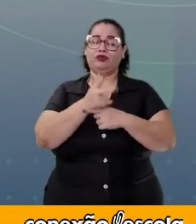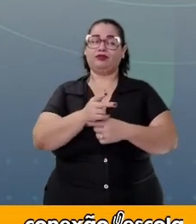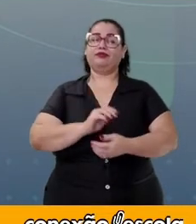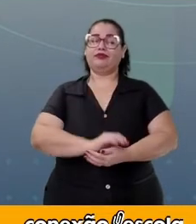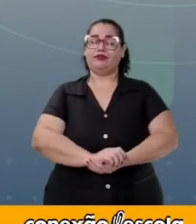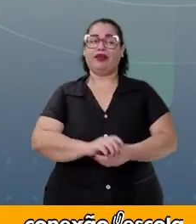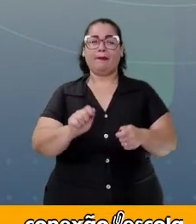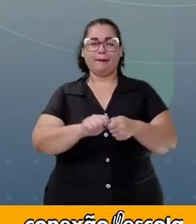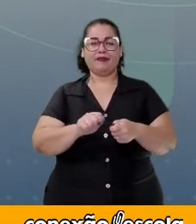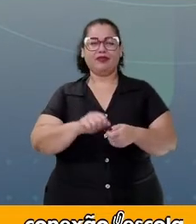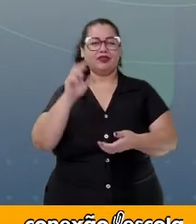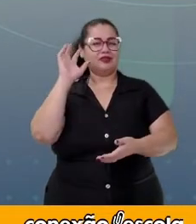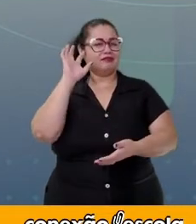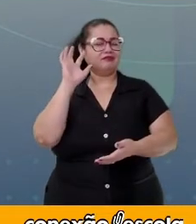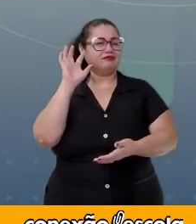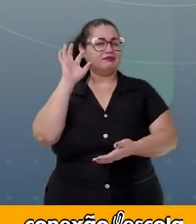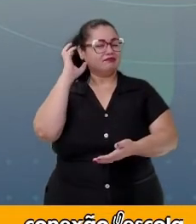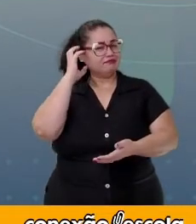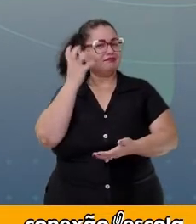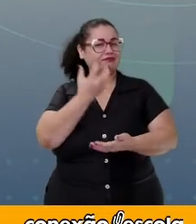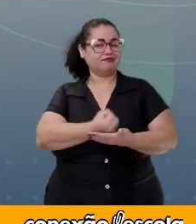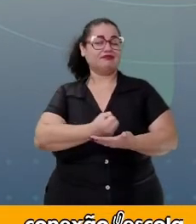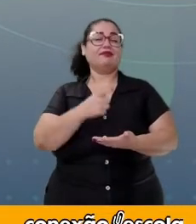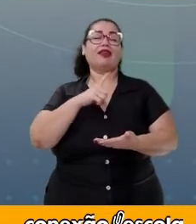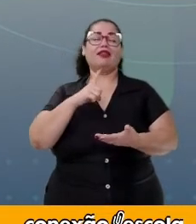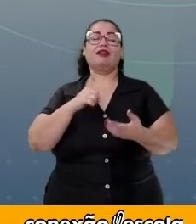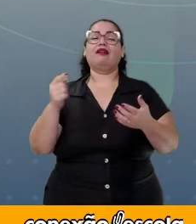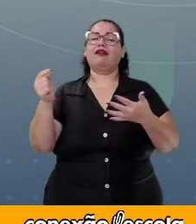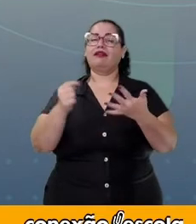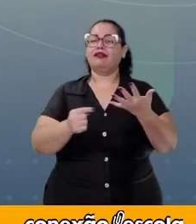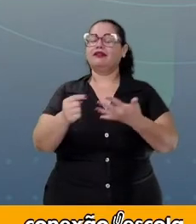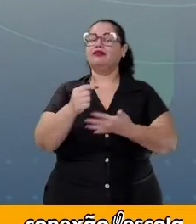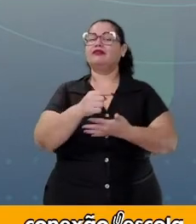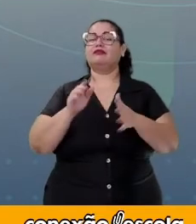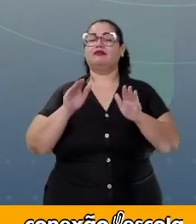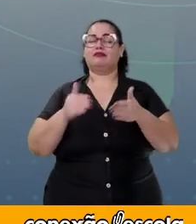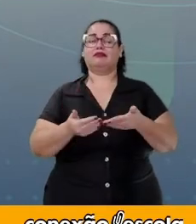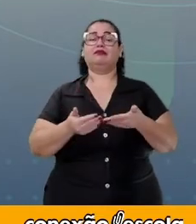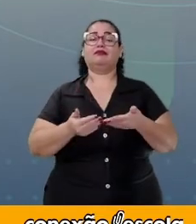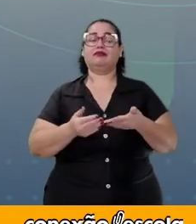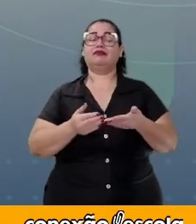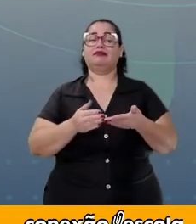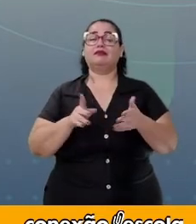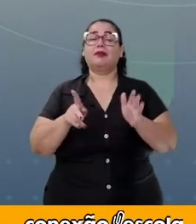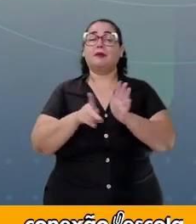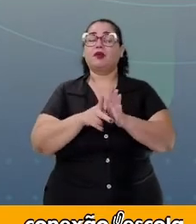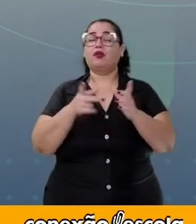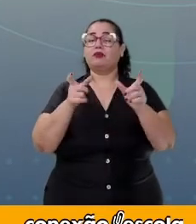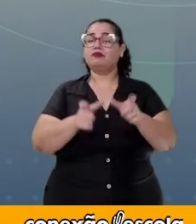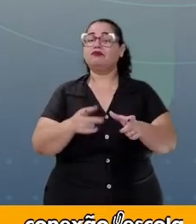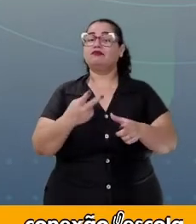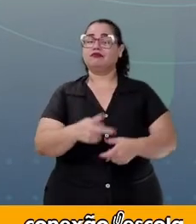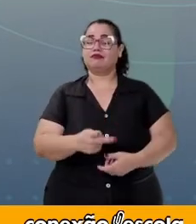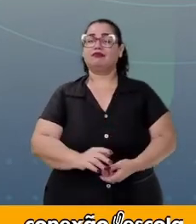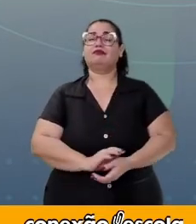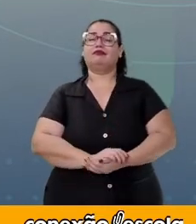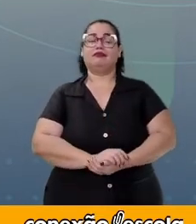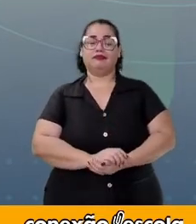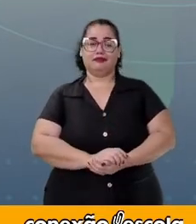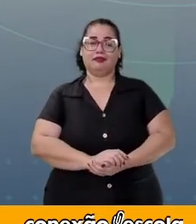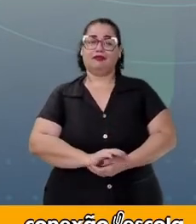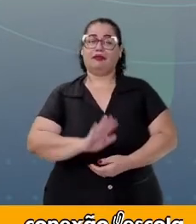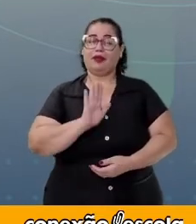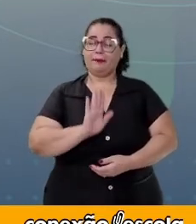de um podcast envolve uns fatores específicos, né? Bem particulares desse gênero. Mas,